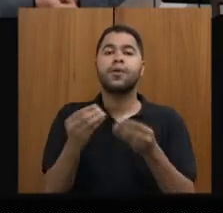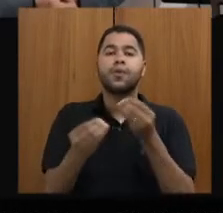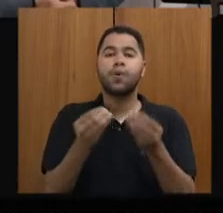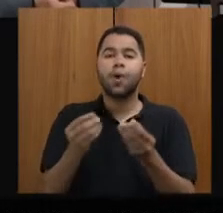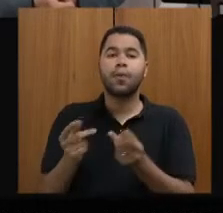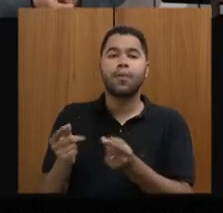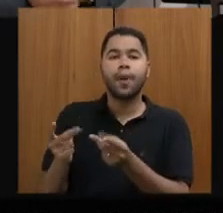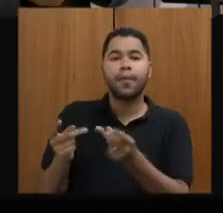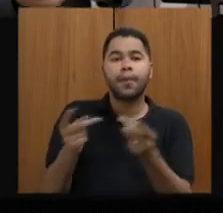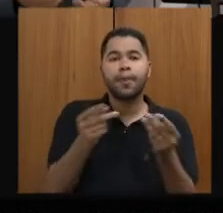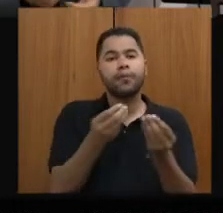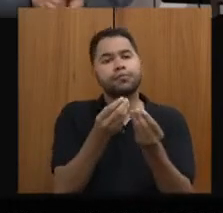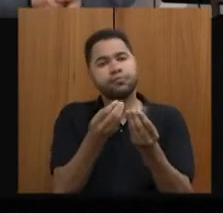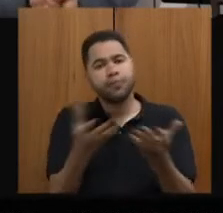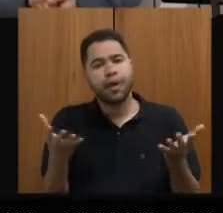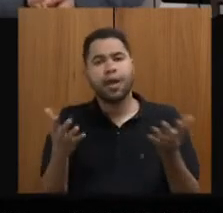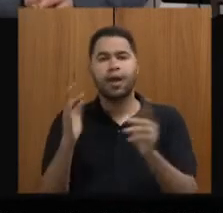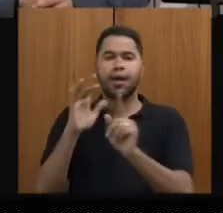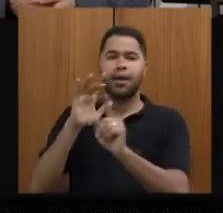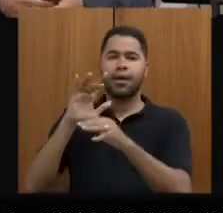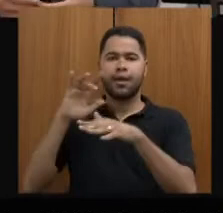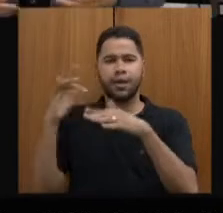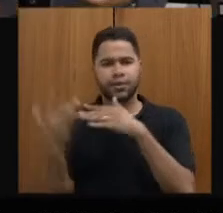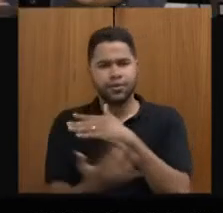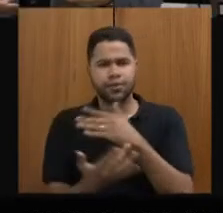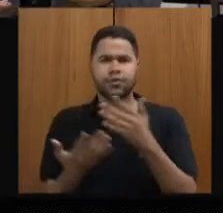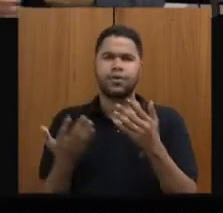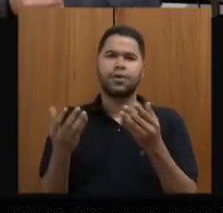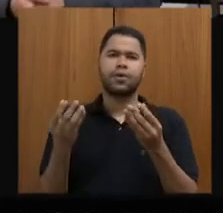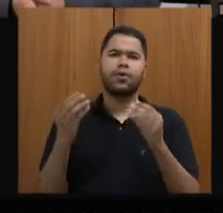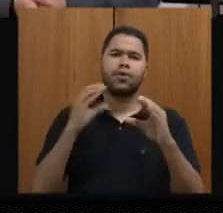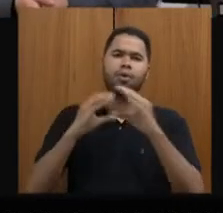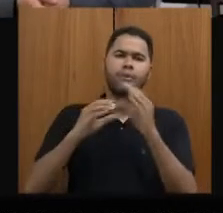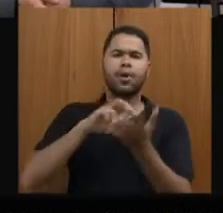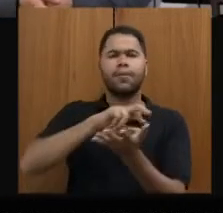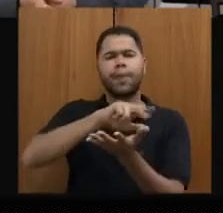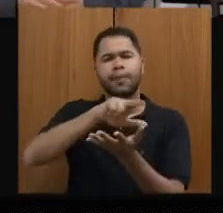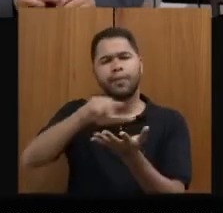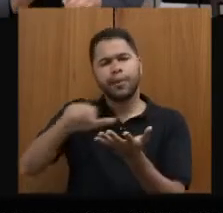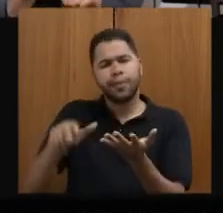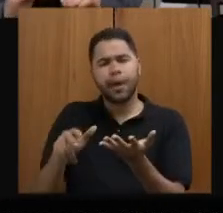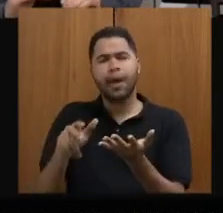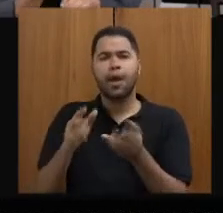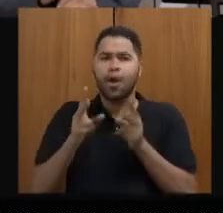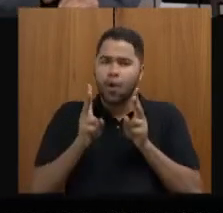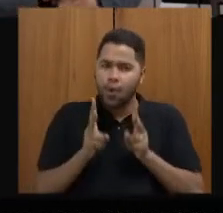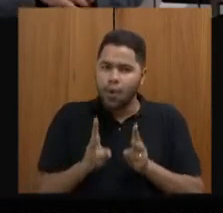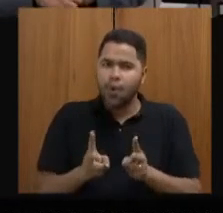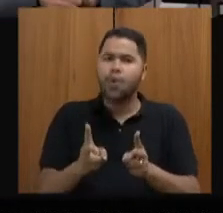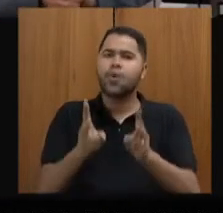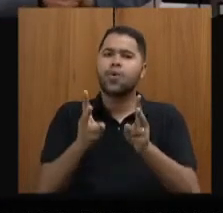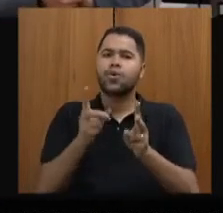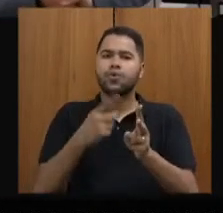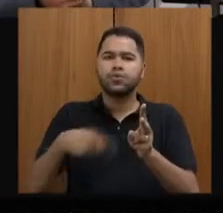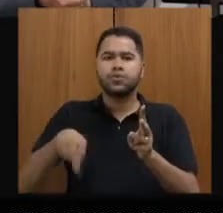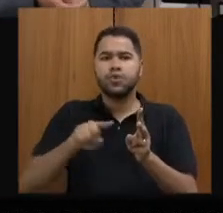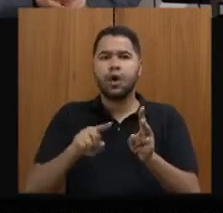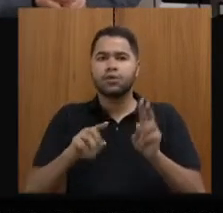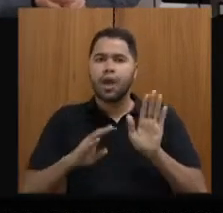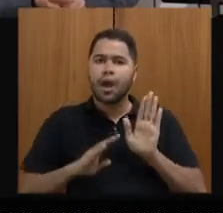e a promoção nas redes sociais e meios de comunicação, de forma a continuarmos essa curva